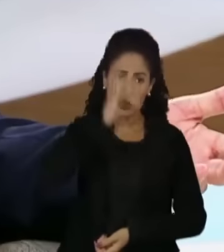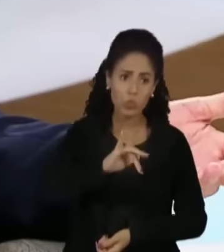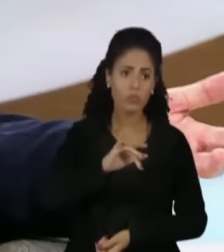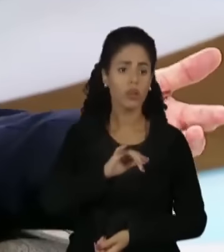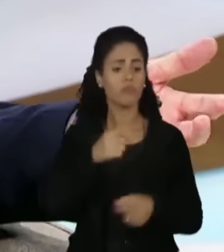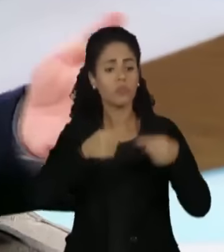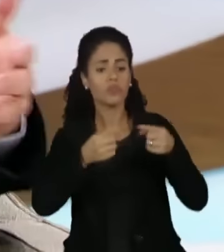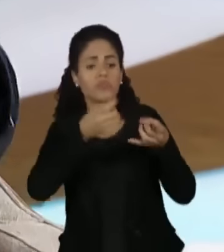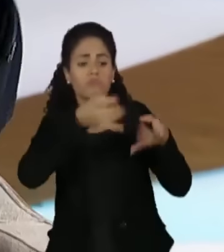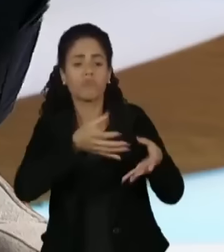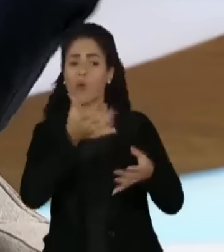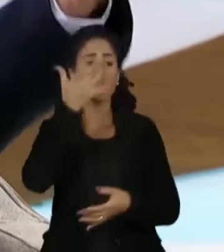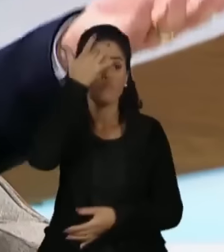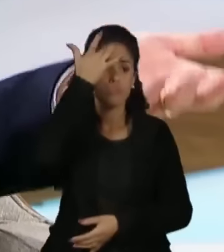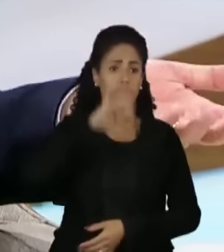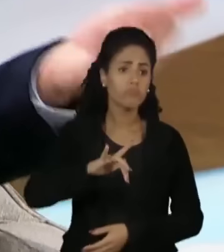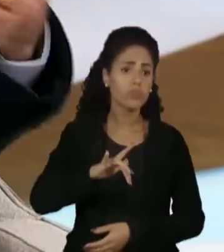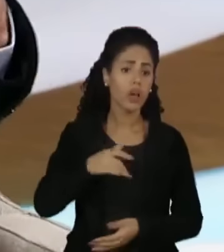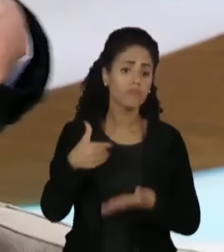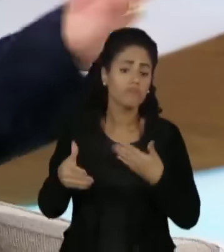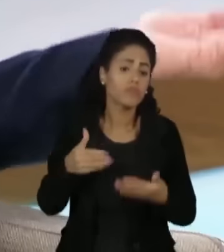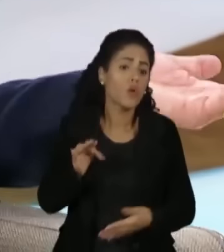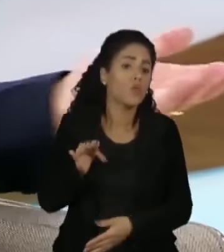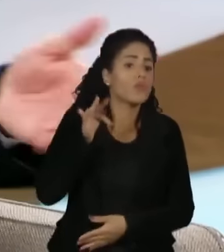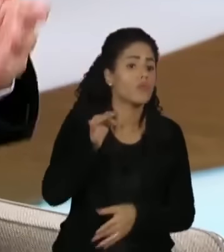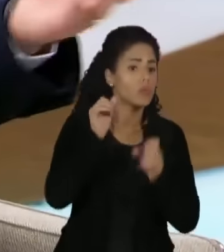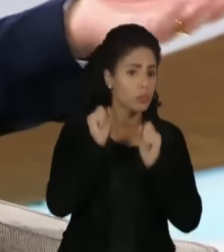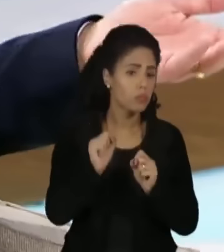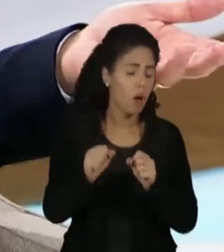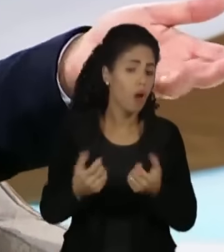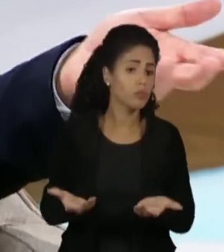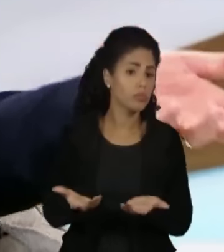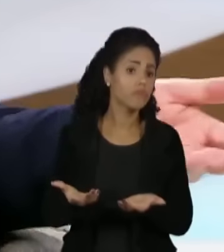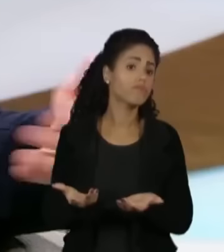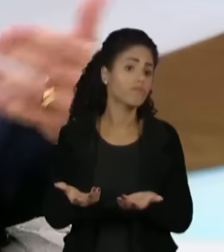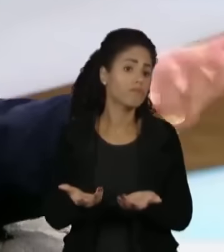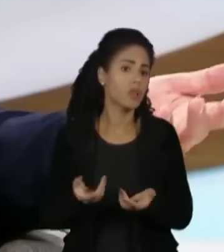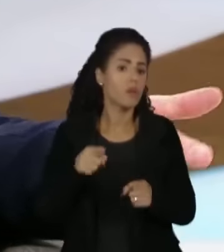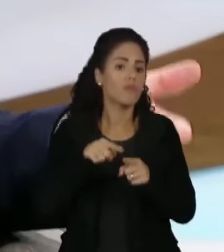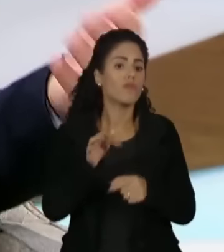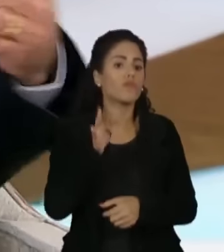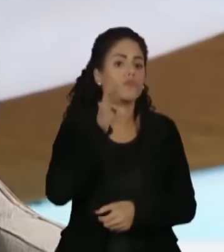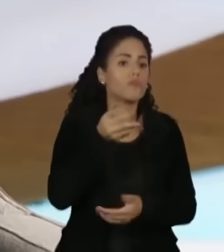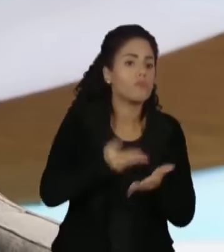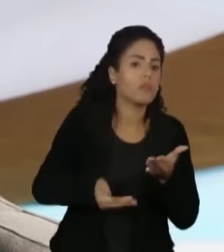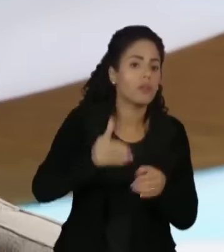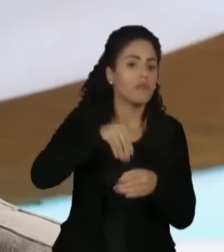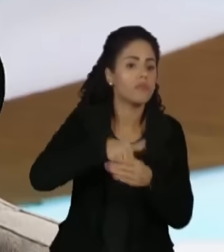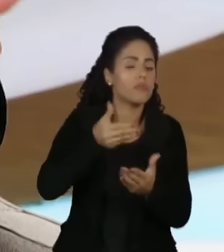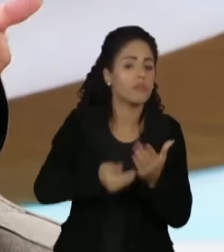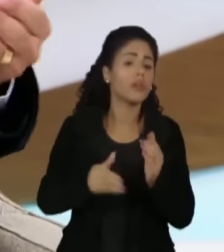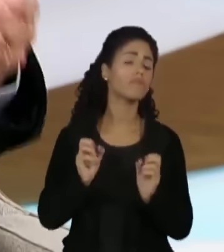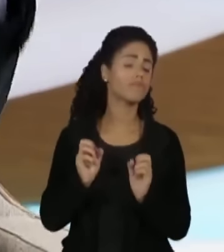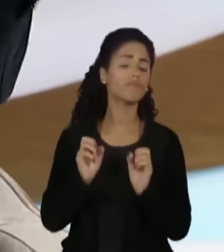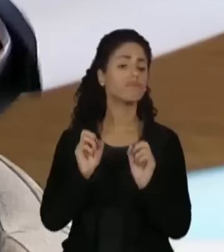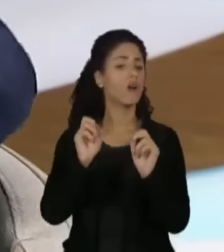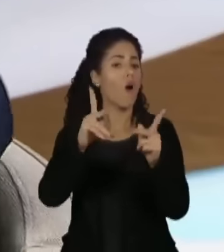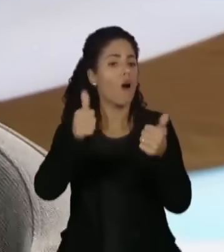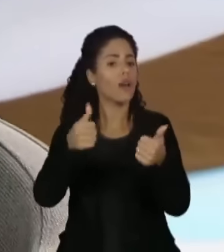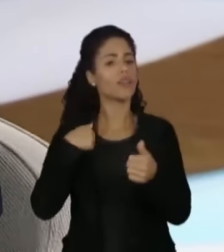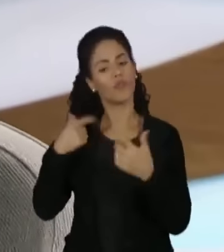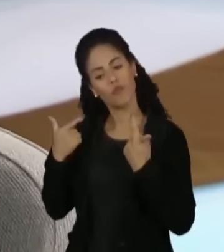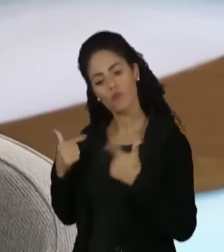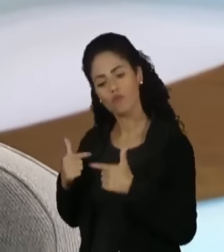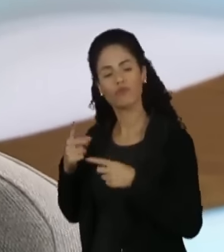política, porque pode, em qualquer eleição para frente, o eleitor entender que eu não mereço mais continuar no Senado, perco a eleição e você com mãe na frente ou está atrás